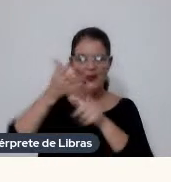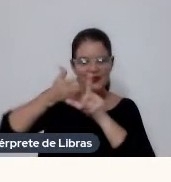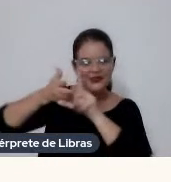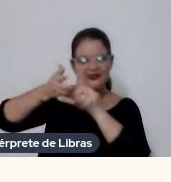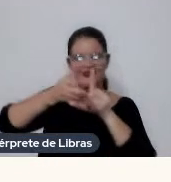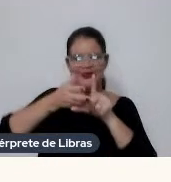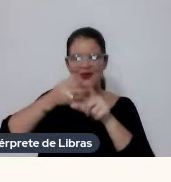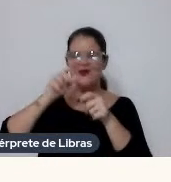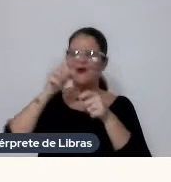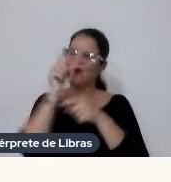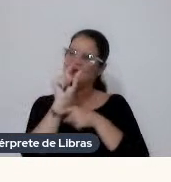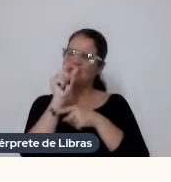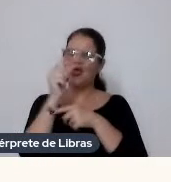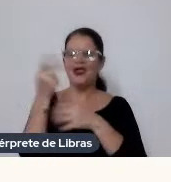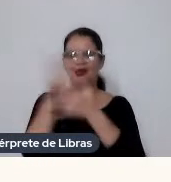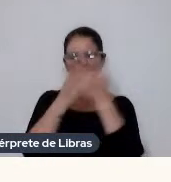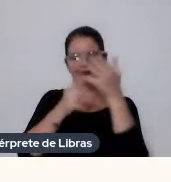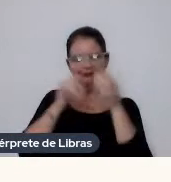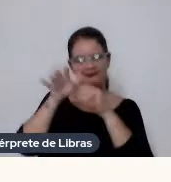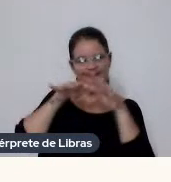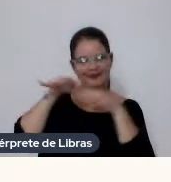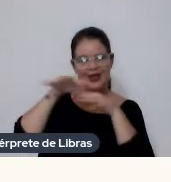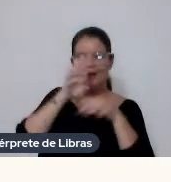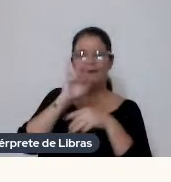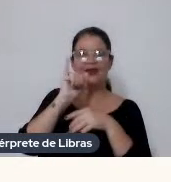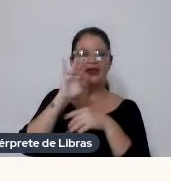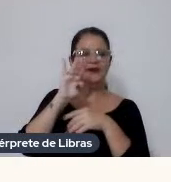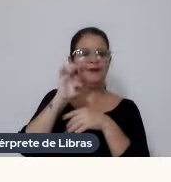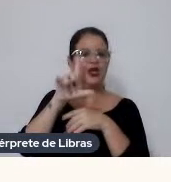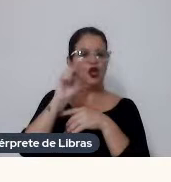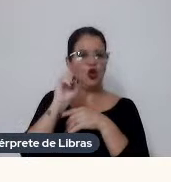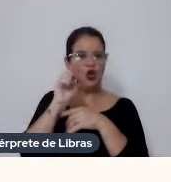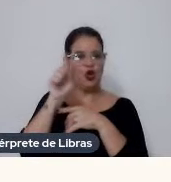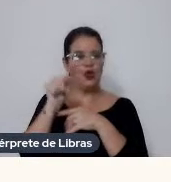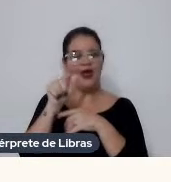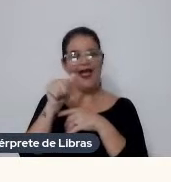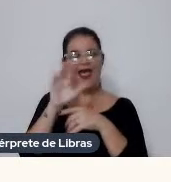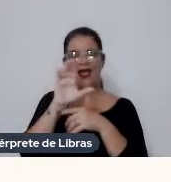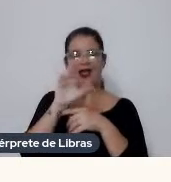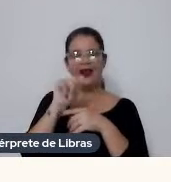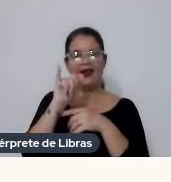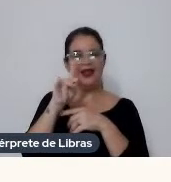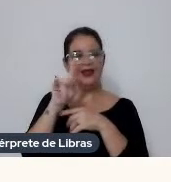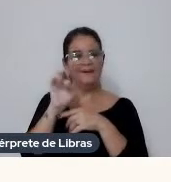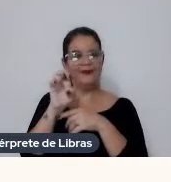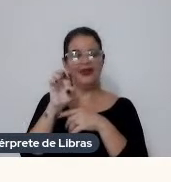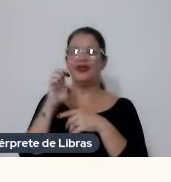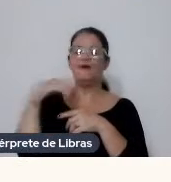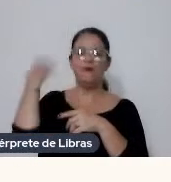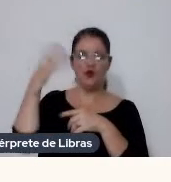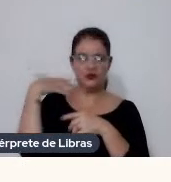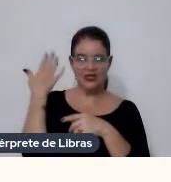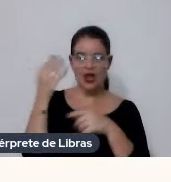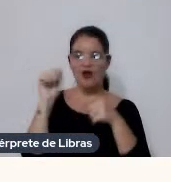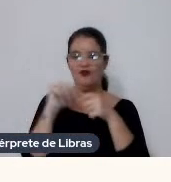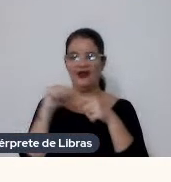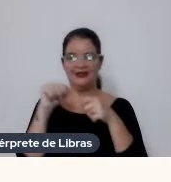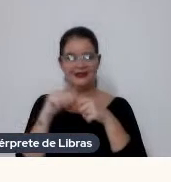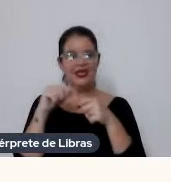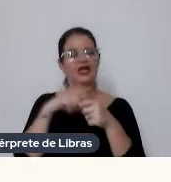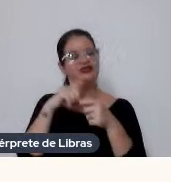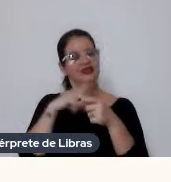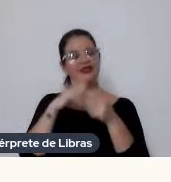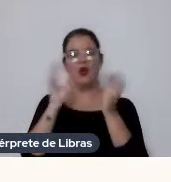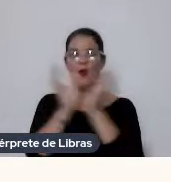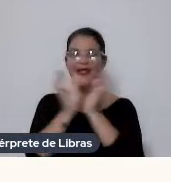pouquinho De animação Com o Bibelô Né É uma Quase um clipe Musical Assim Mas a gente Ia muito na Com